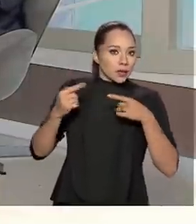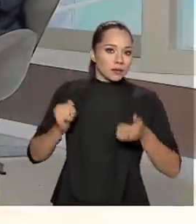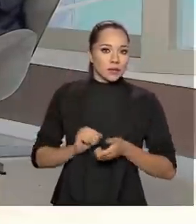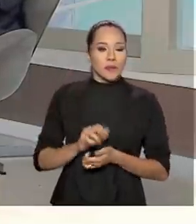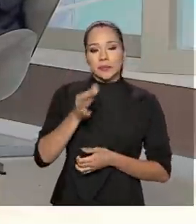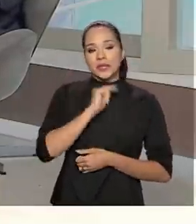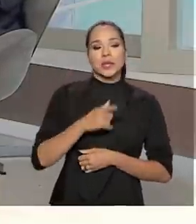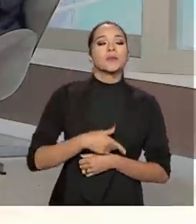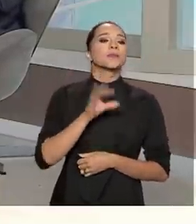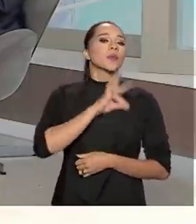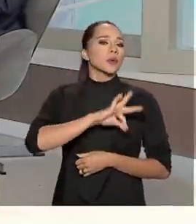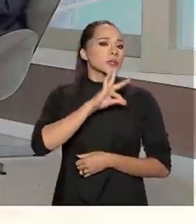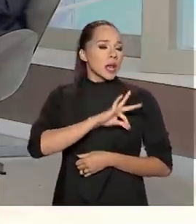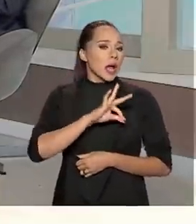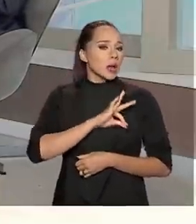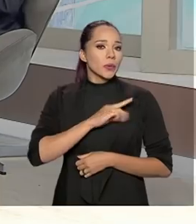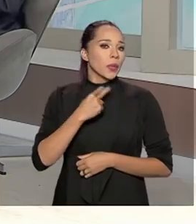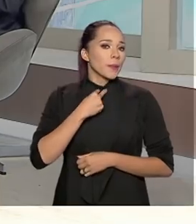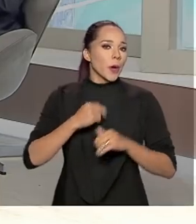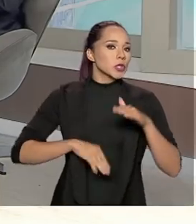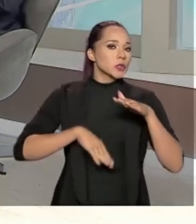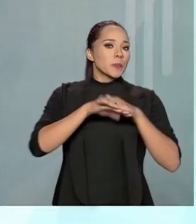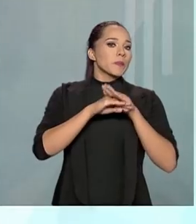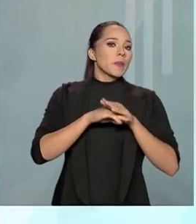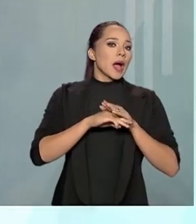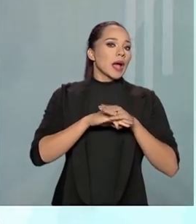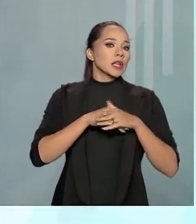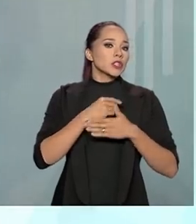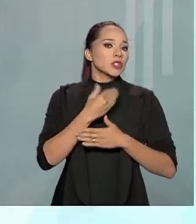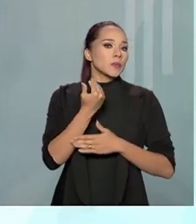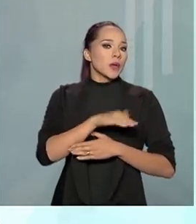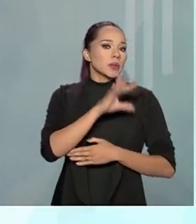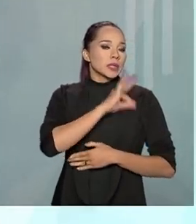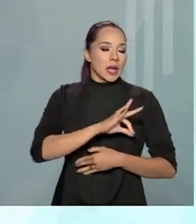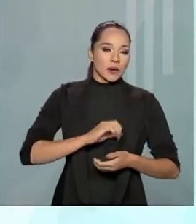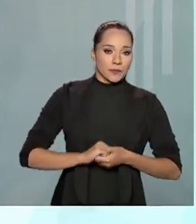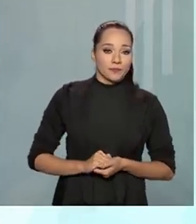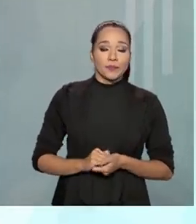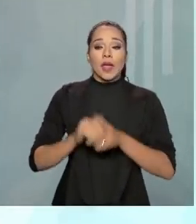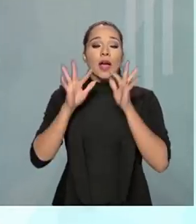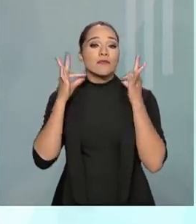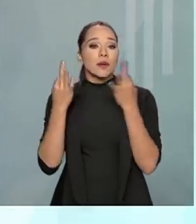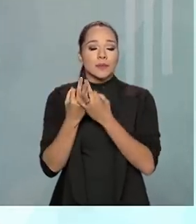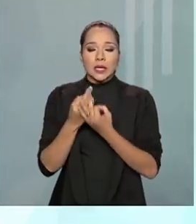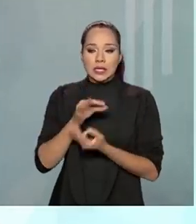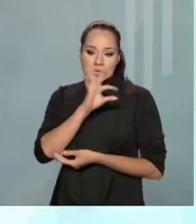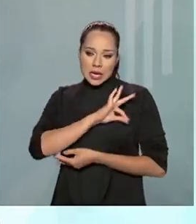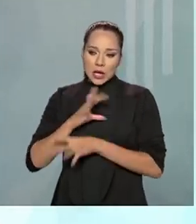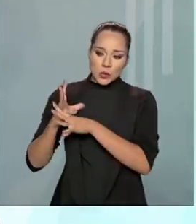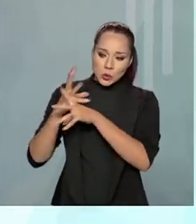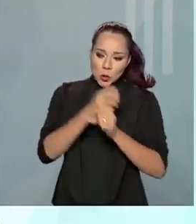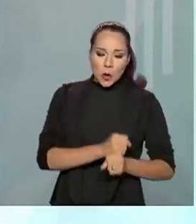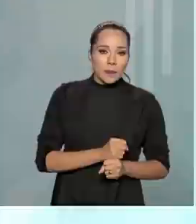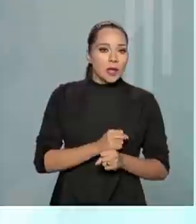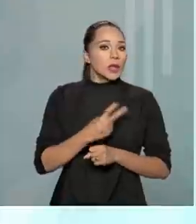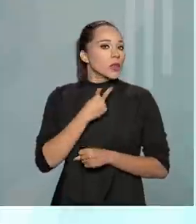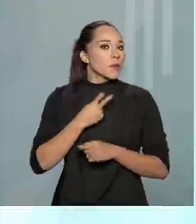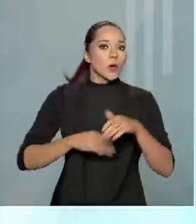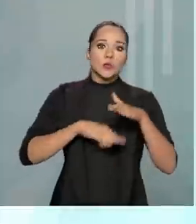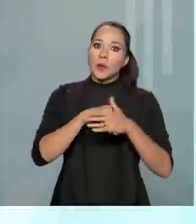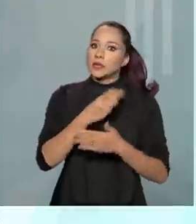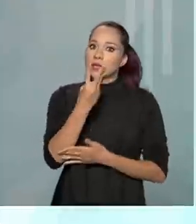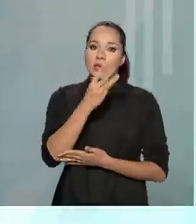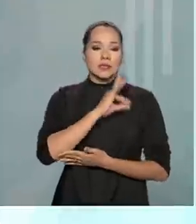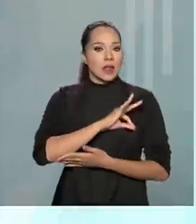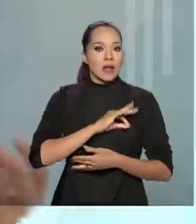a renda per capita não pode ultrapassar meio salário mínimo, a renda familiar não pode ultrapassar três salários mínimos. Então,